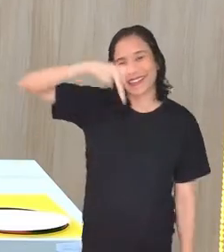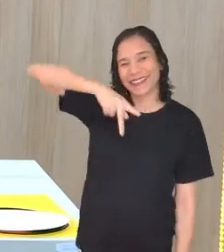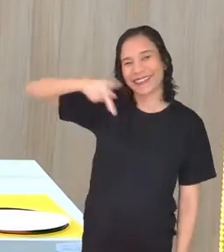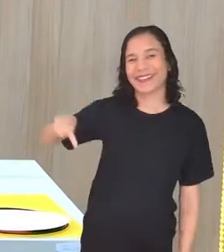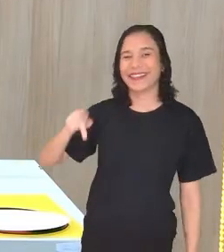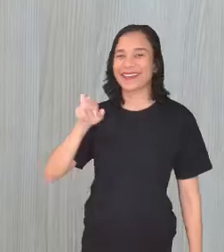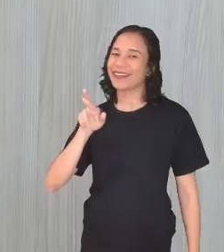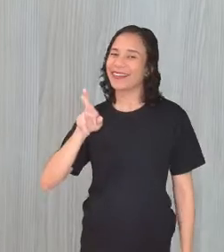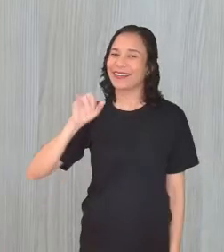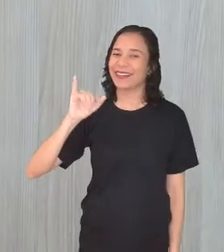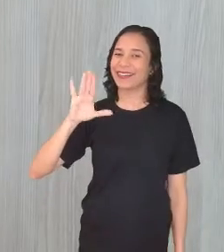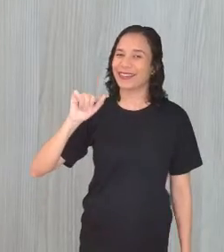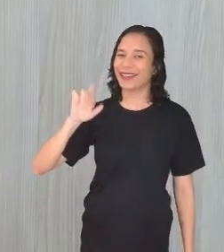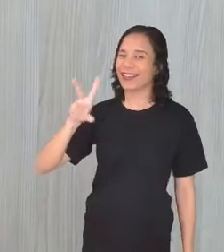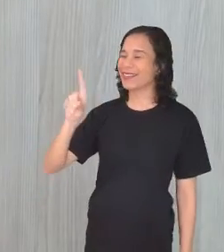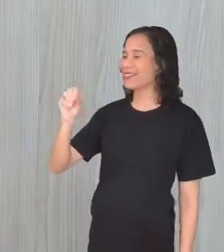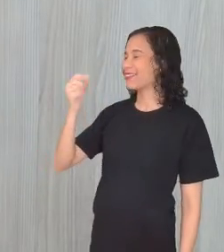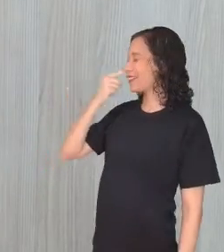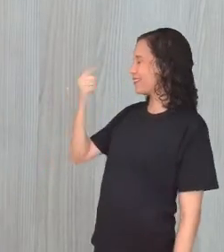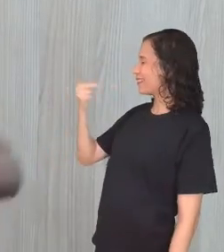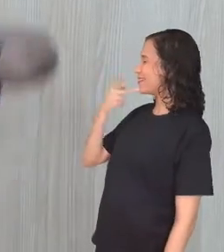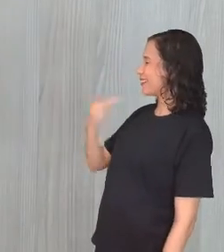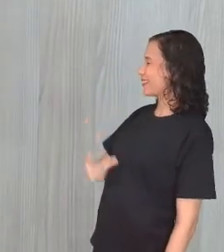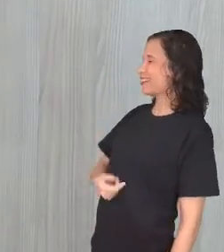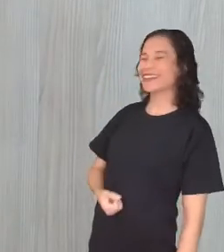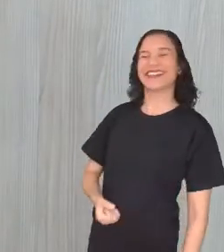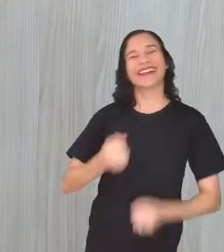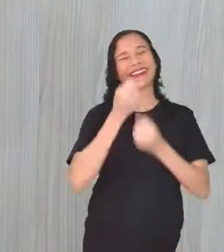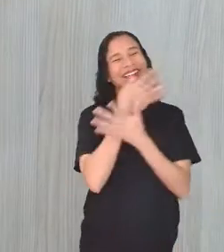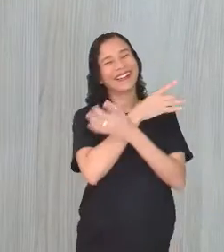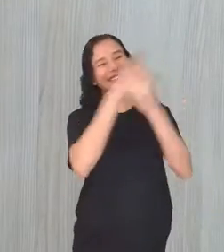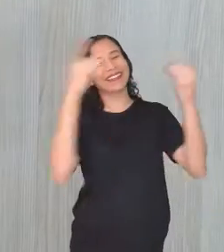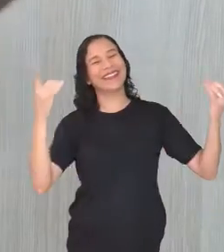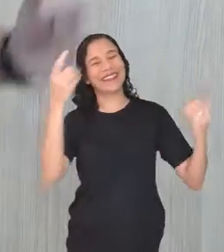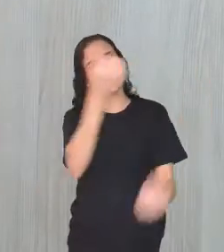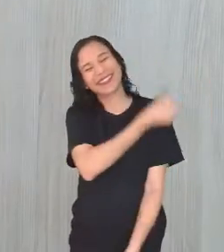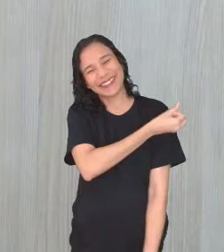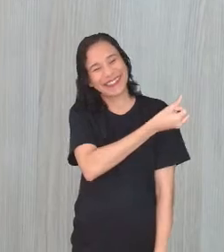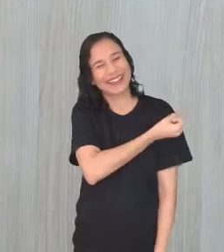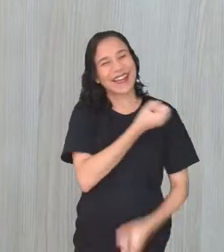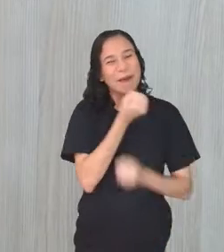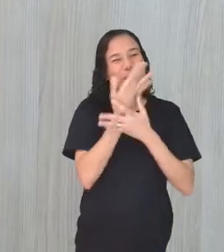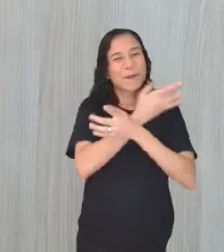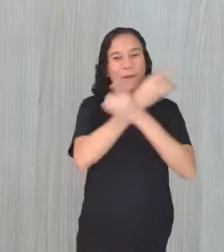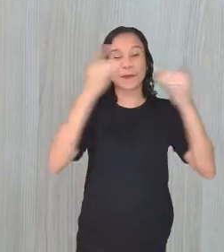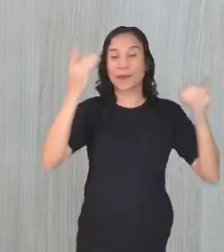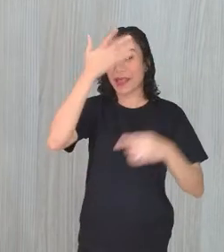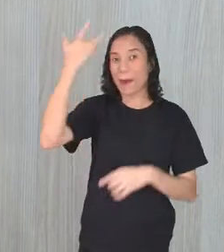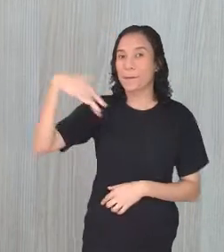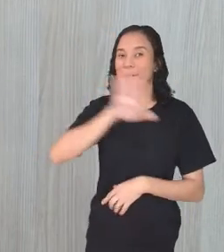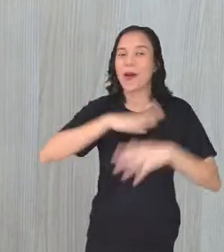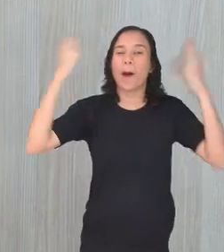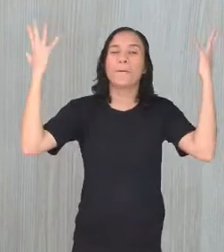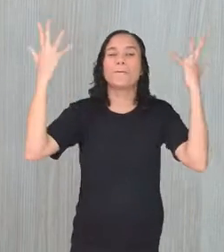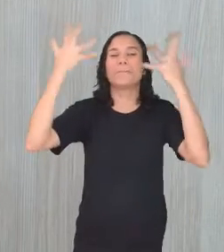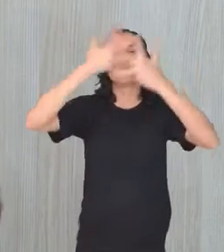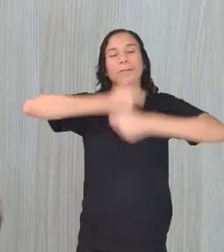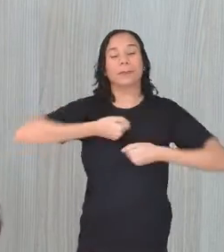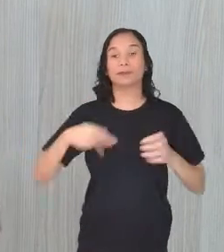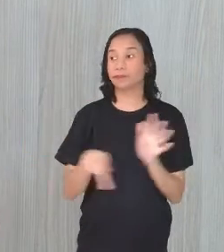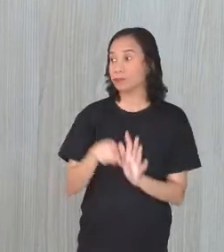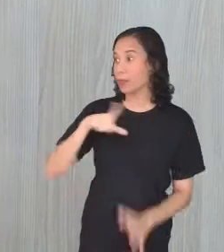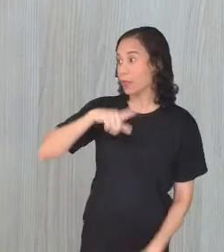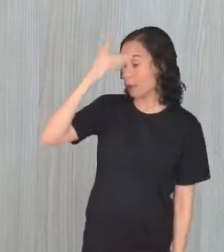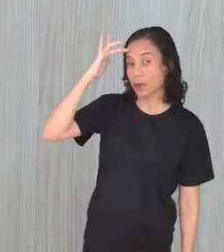Professor? Se apresente, professor. Bom dia, sexto ano. Bom dia, turma linda, maravilhosa. Tem gente aqui,